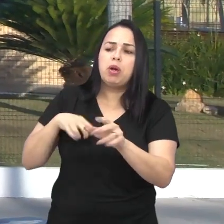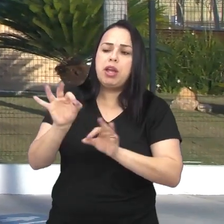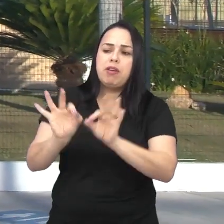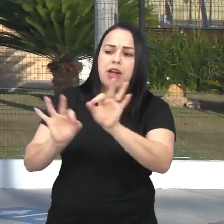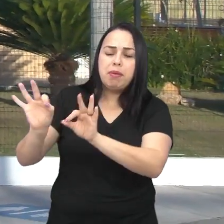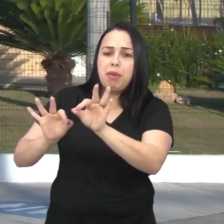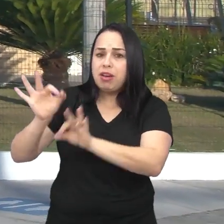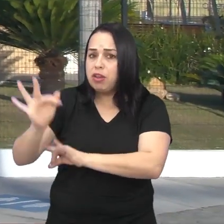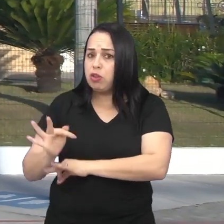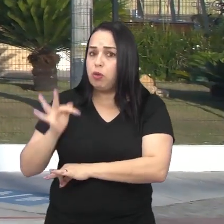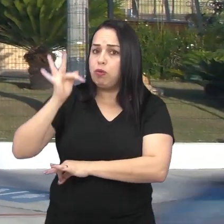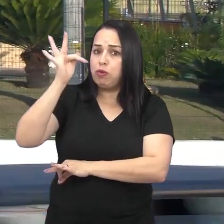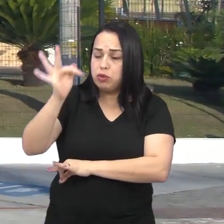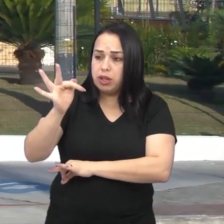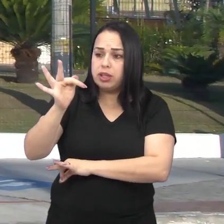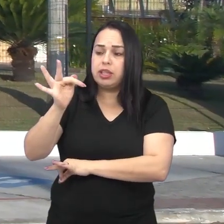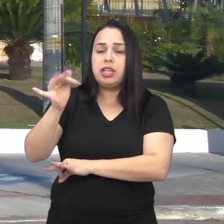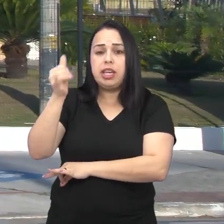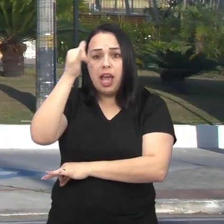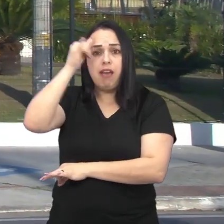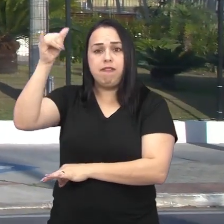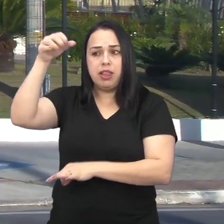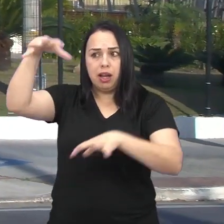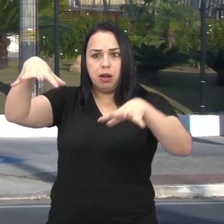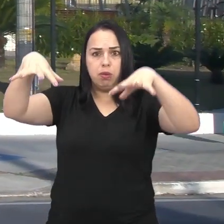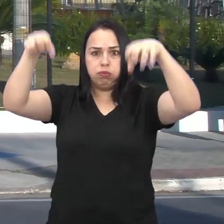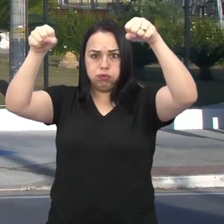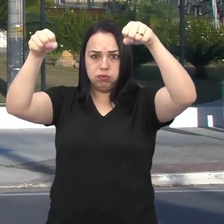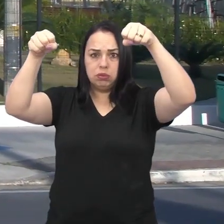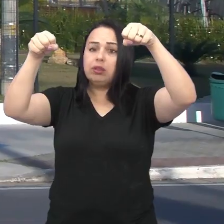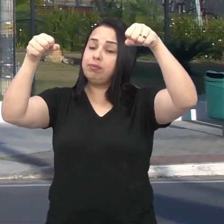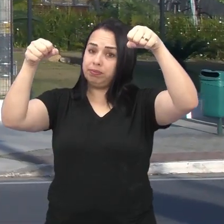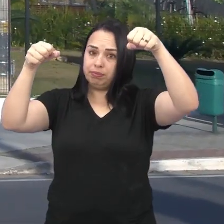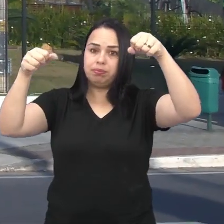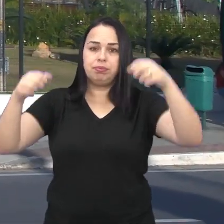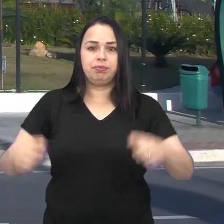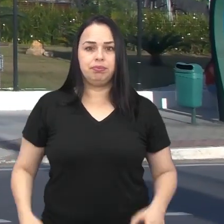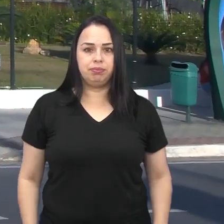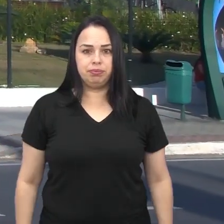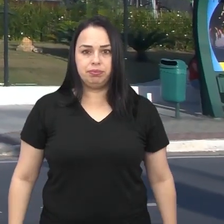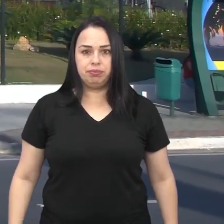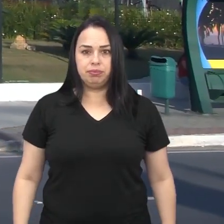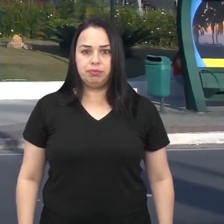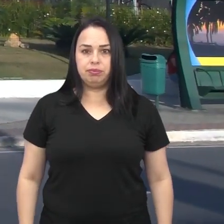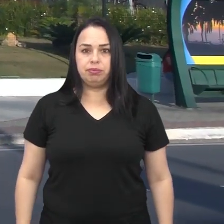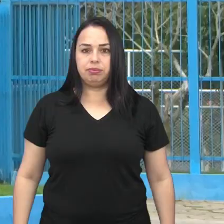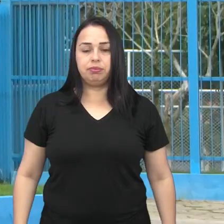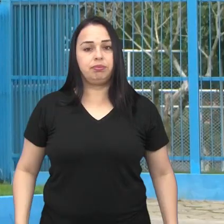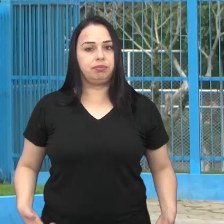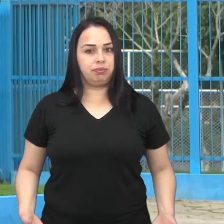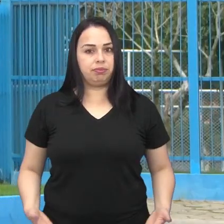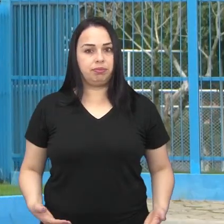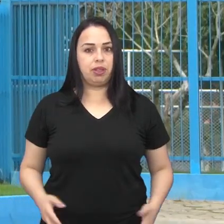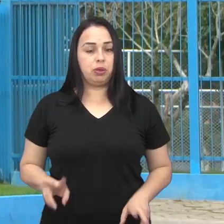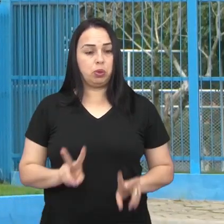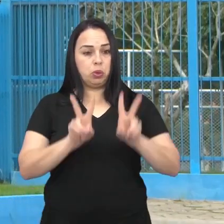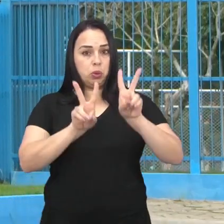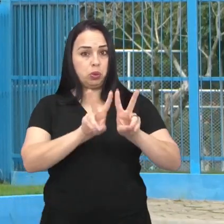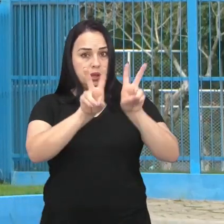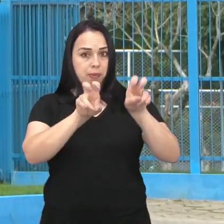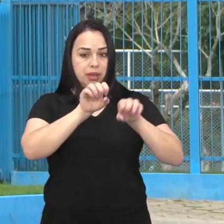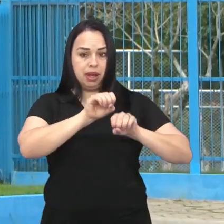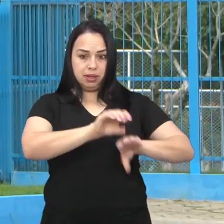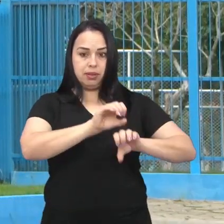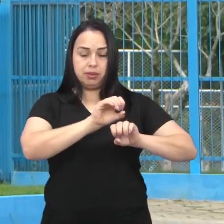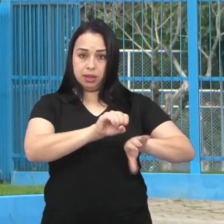planejamentos e projetos sobre a prevenção e combate a futuras ocorrências de falta de energia. Já no tema